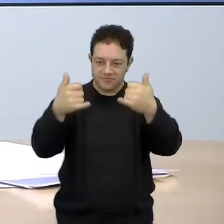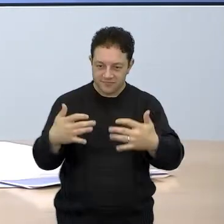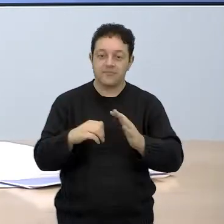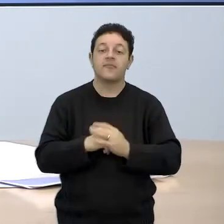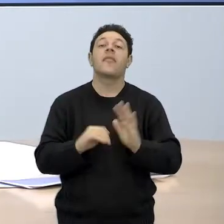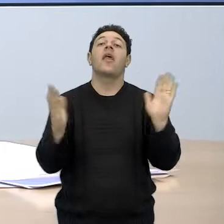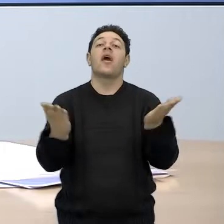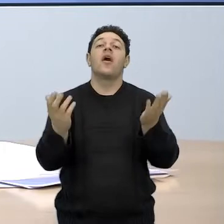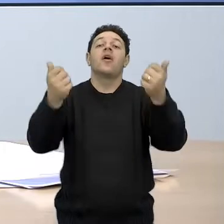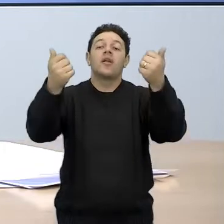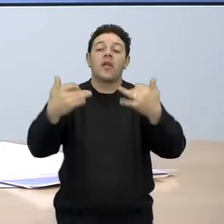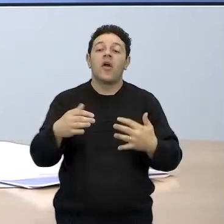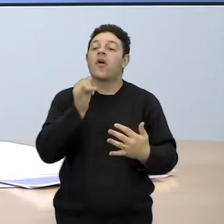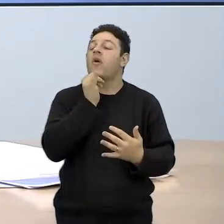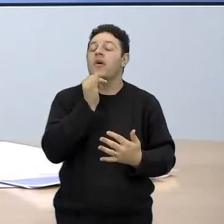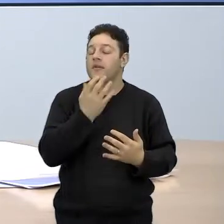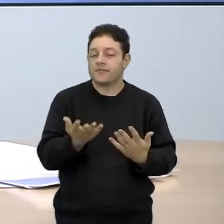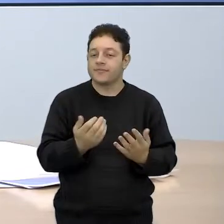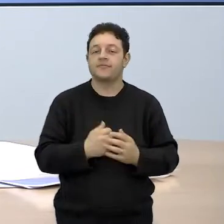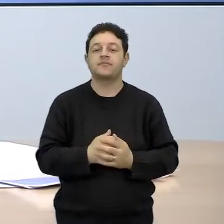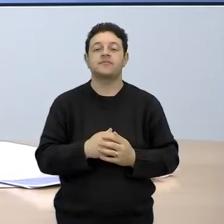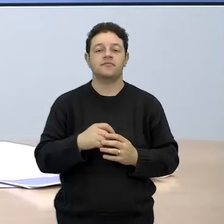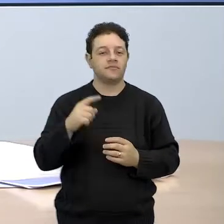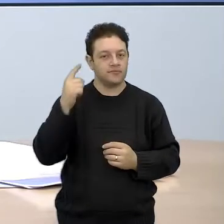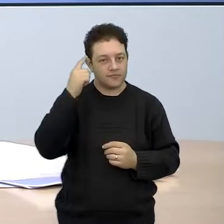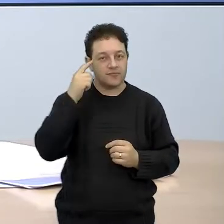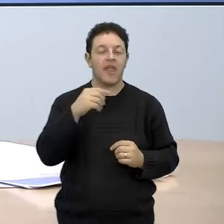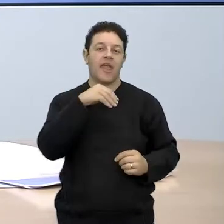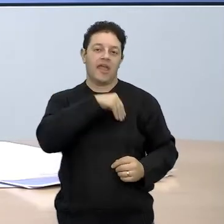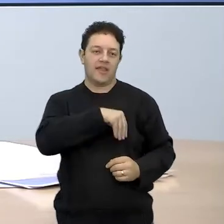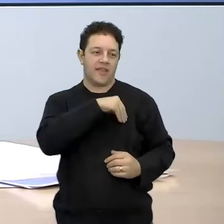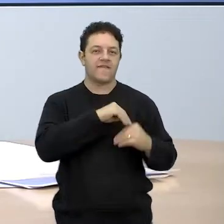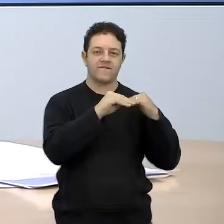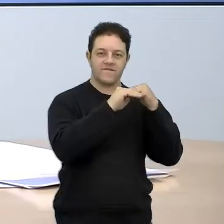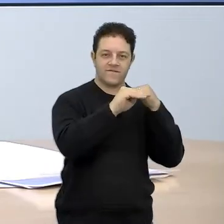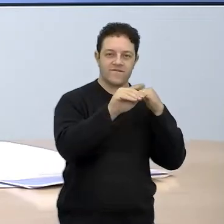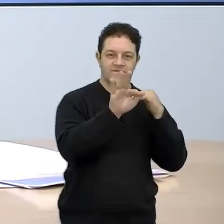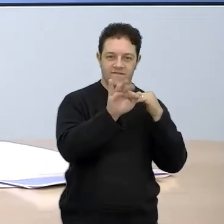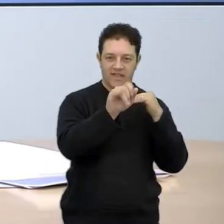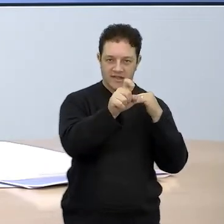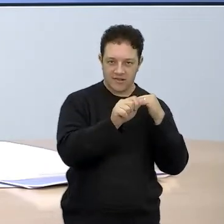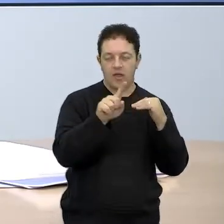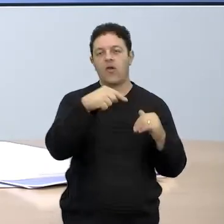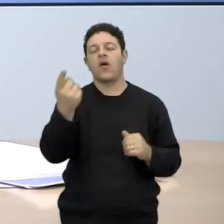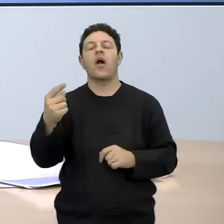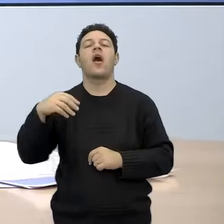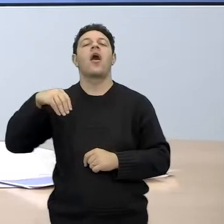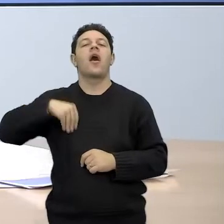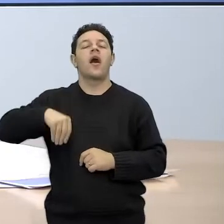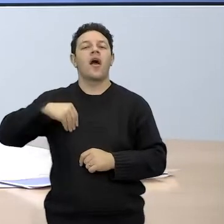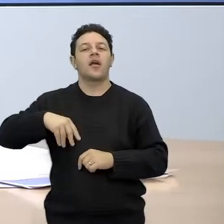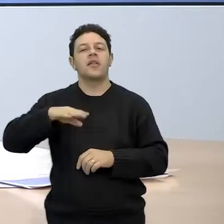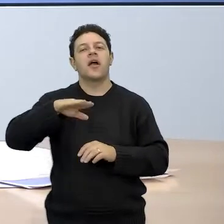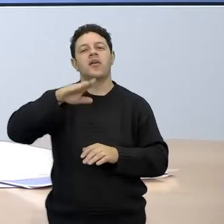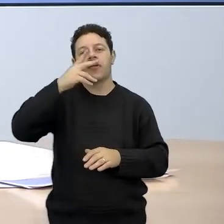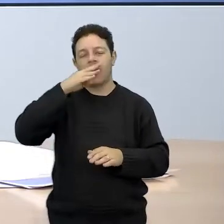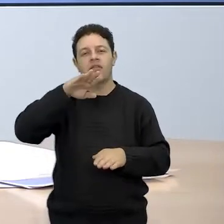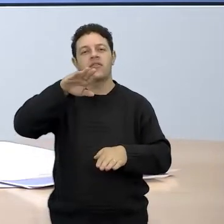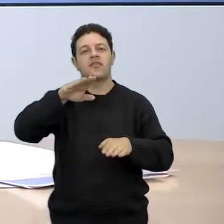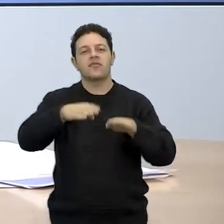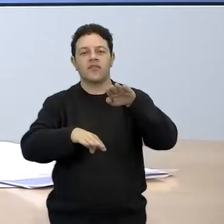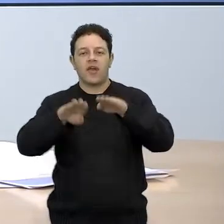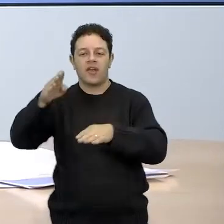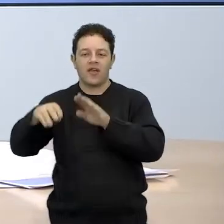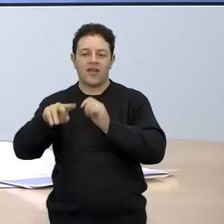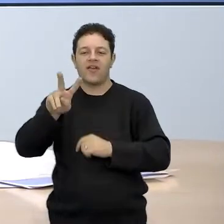Agora eu vou falar a diferença de renda fixa e renda variável. Lembrando aí que na última aula nós falamos aí